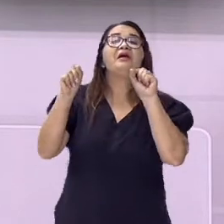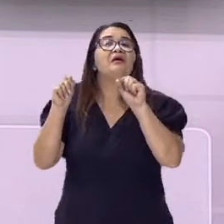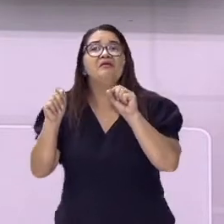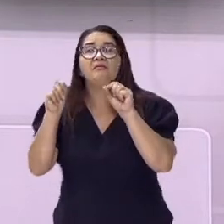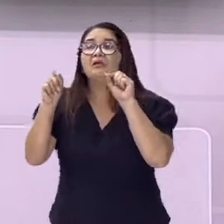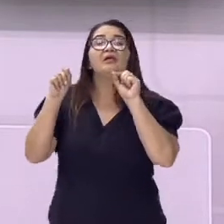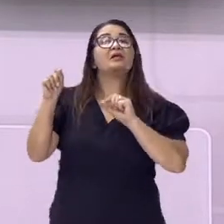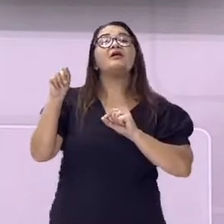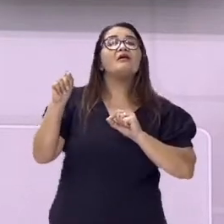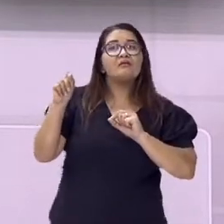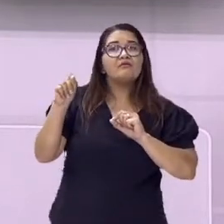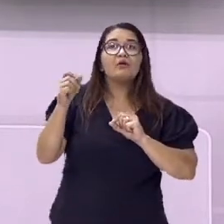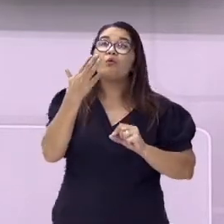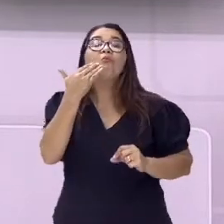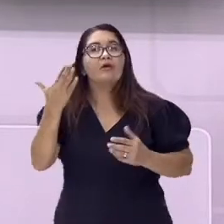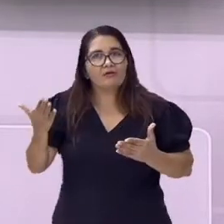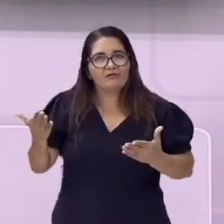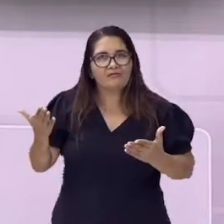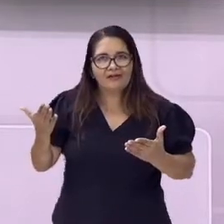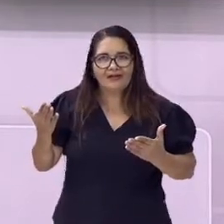teremos o pronome indefinido.